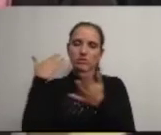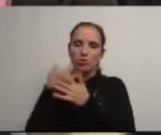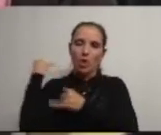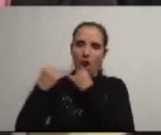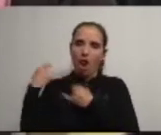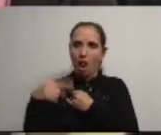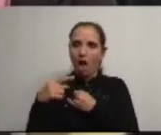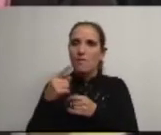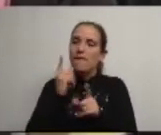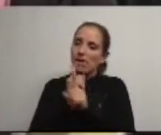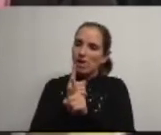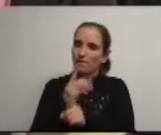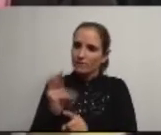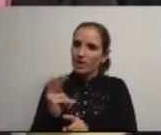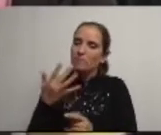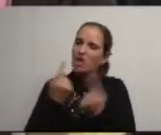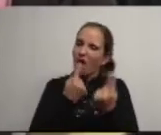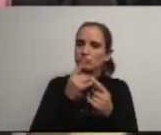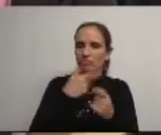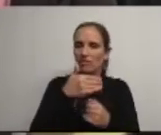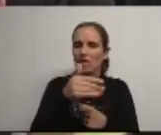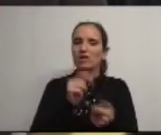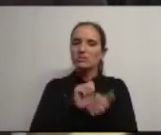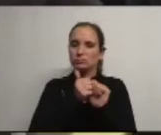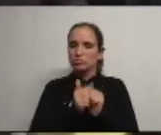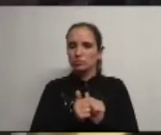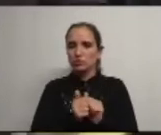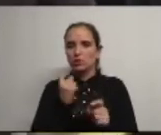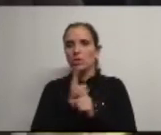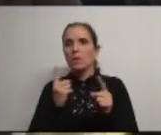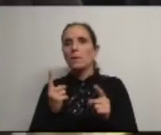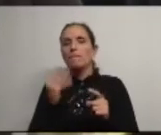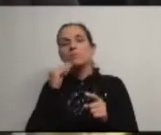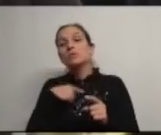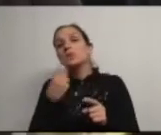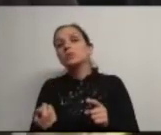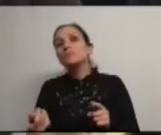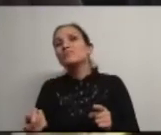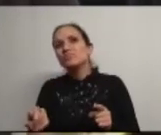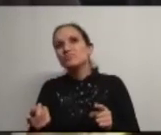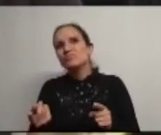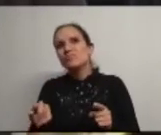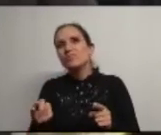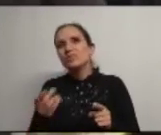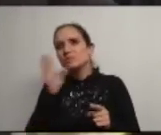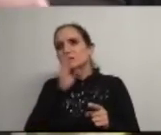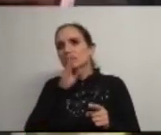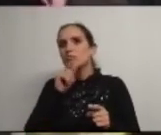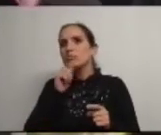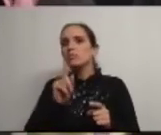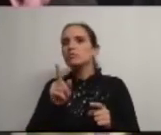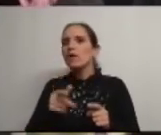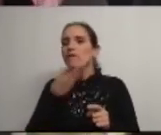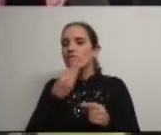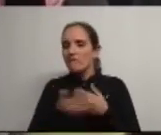deixá-la estar em alguns locais mas noutros iremos fazer substituição porque como eu costumo dizer se não morrermos antes chegamos a velhos